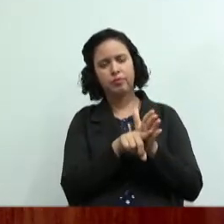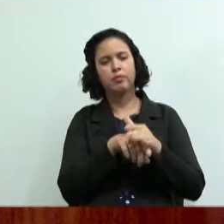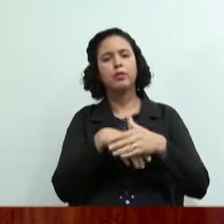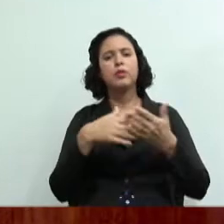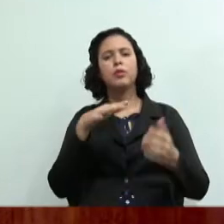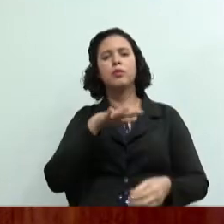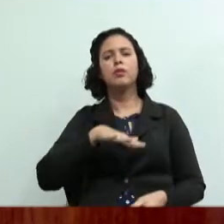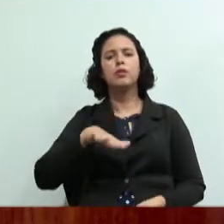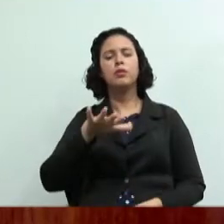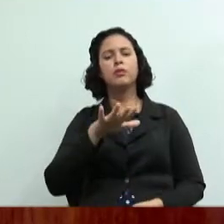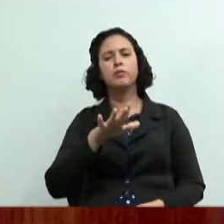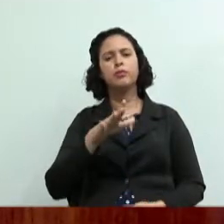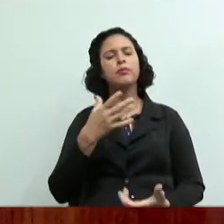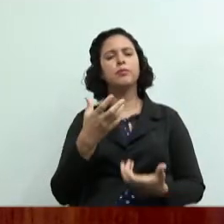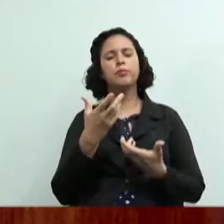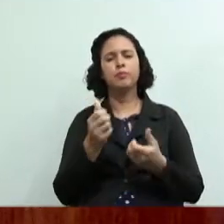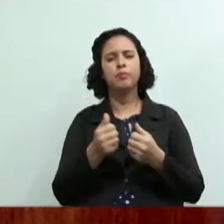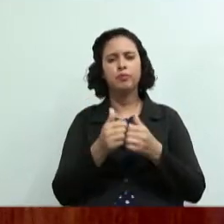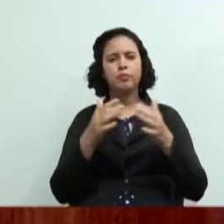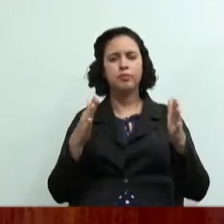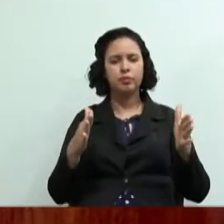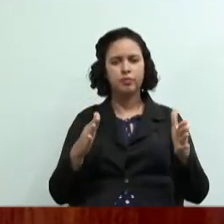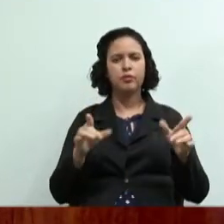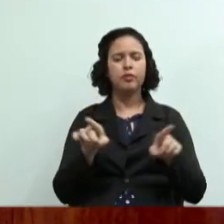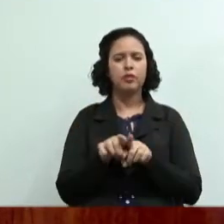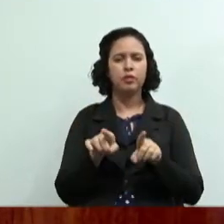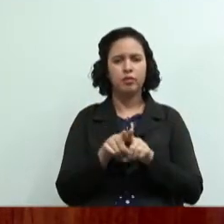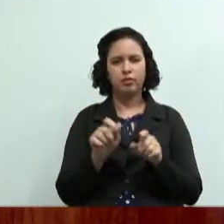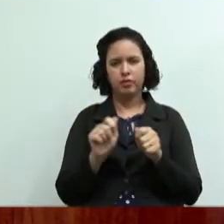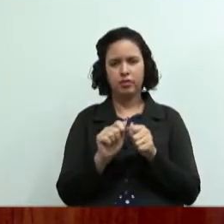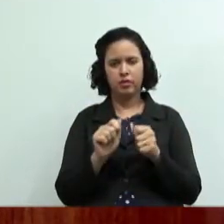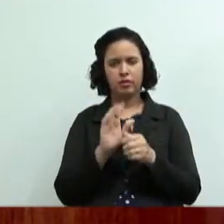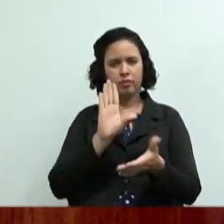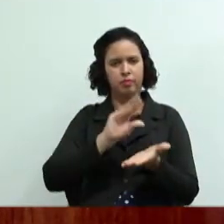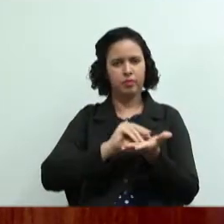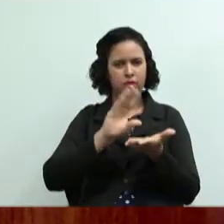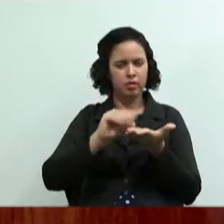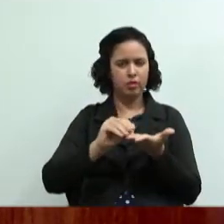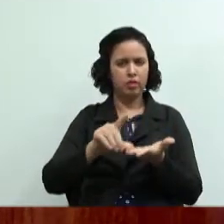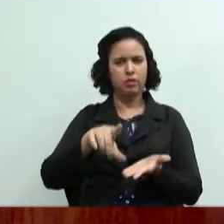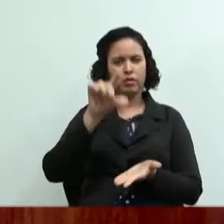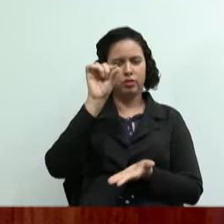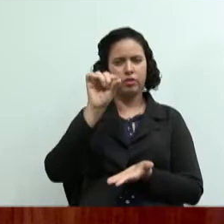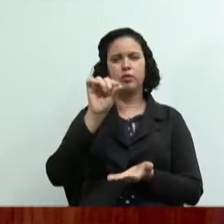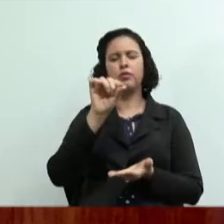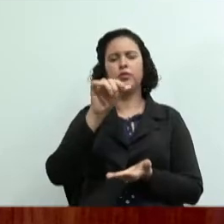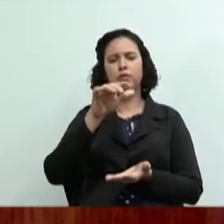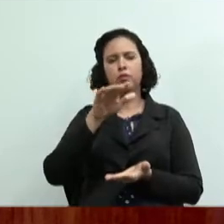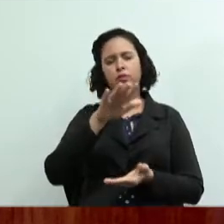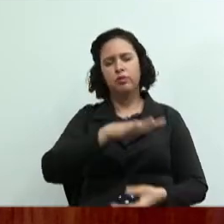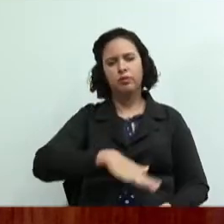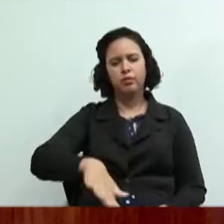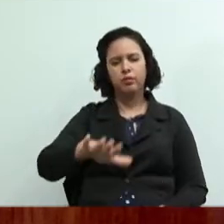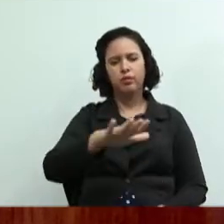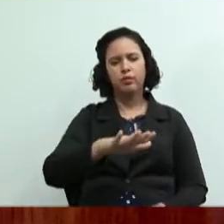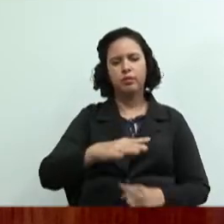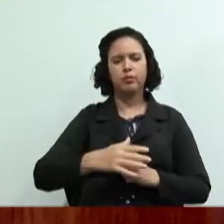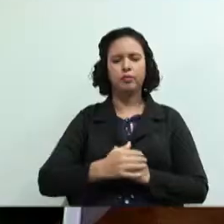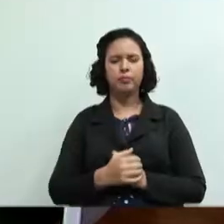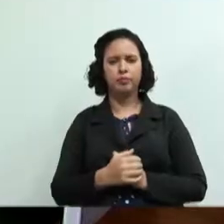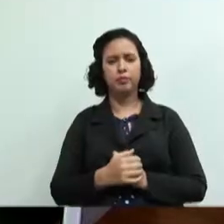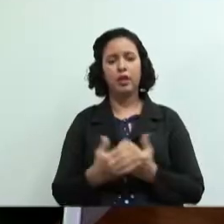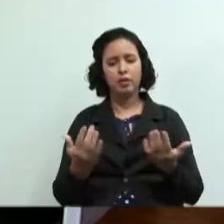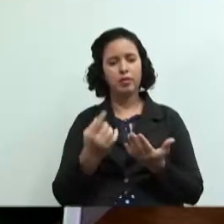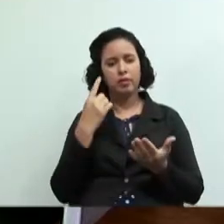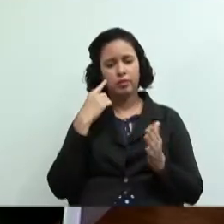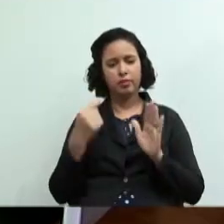cooperativa e vão fazer uma pequena ata que a gente enviou um modelo de escolha do ramo então essa esse banner